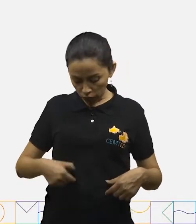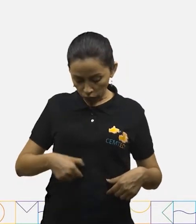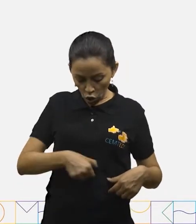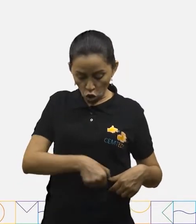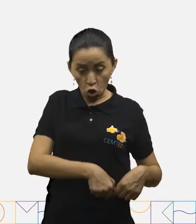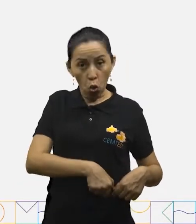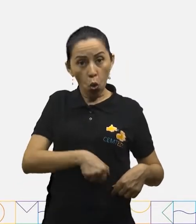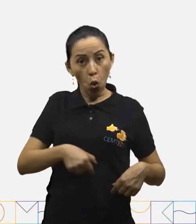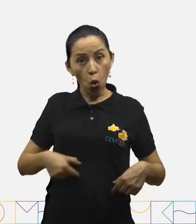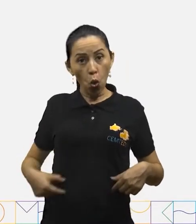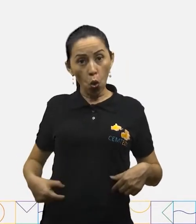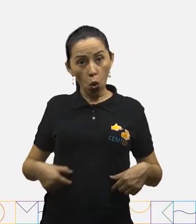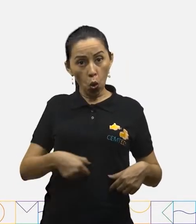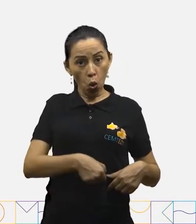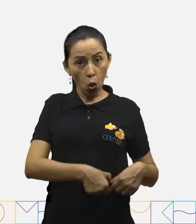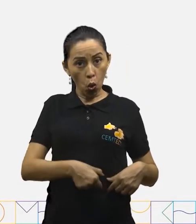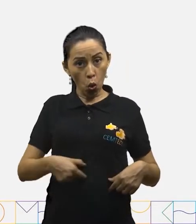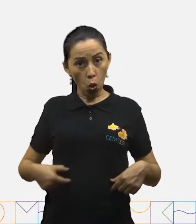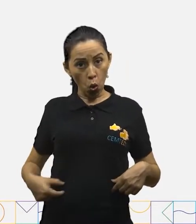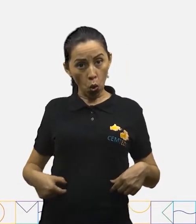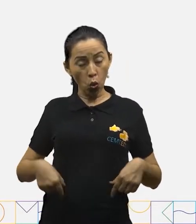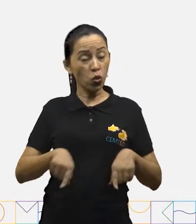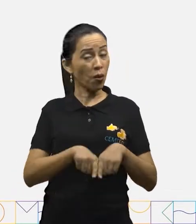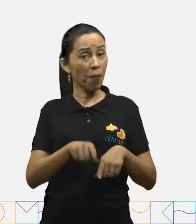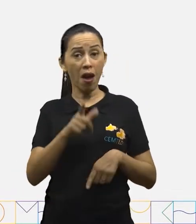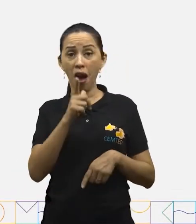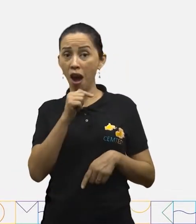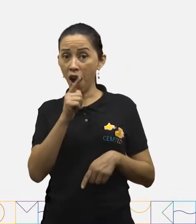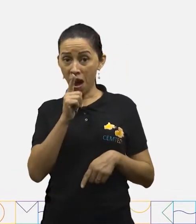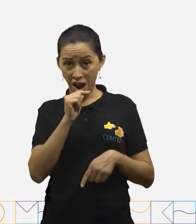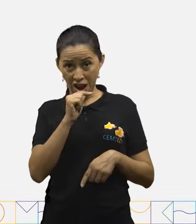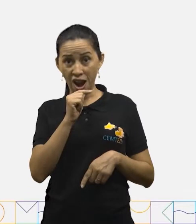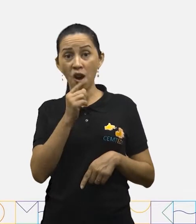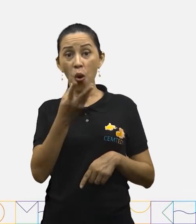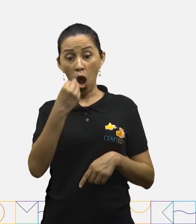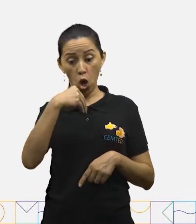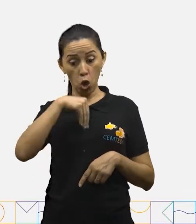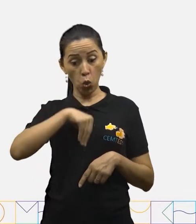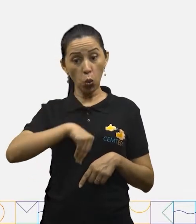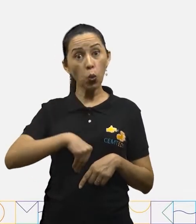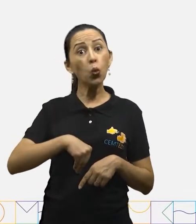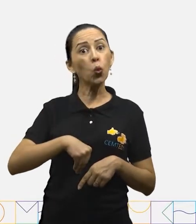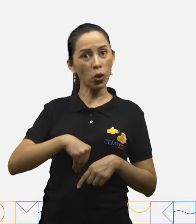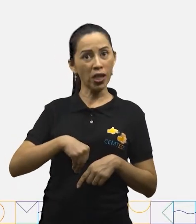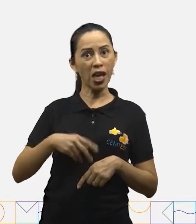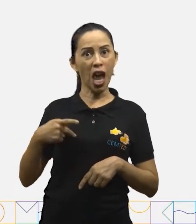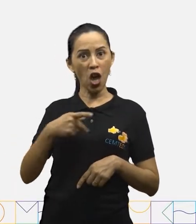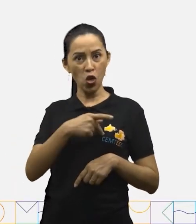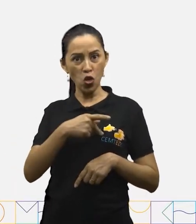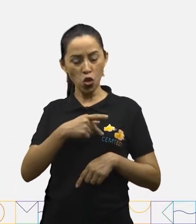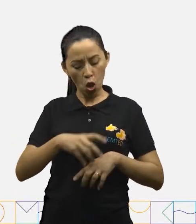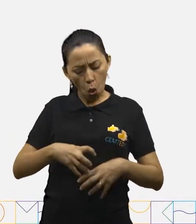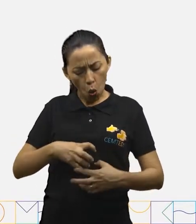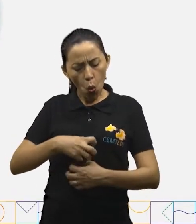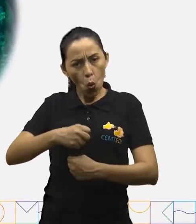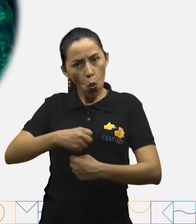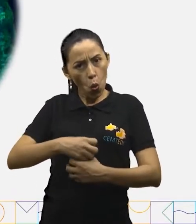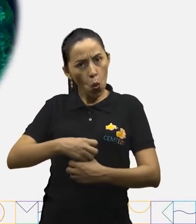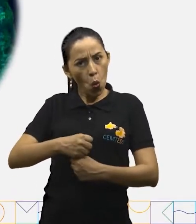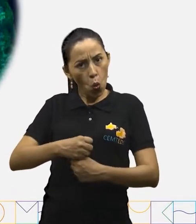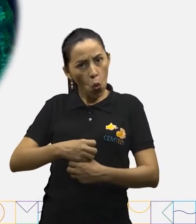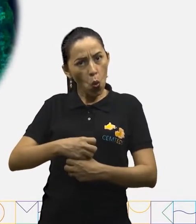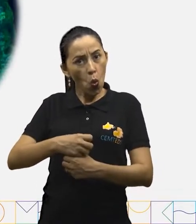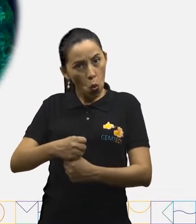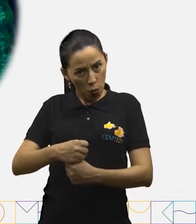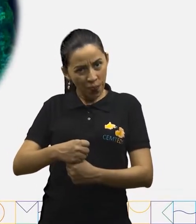são absorvidos pelo organismo. Porém, os nutrientes do bolo alimentar não absorvidos sofrem a ação de micro